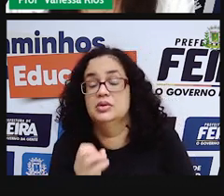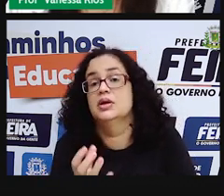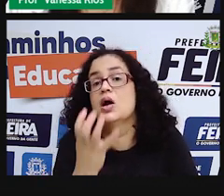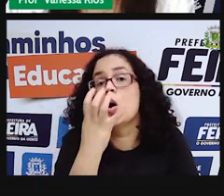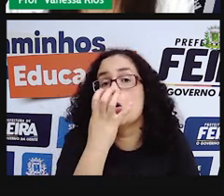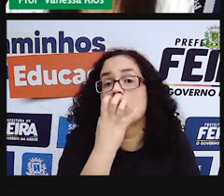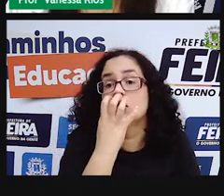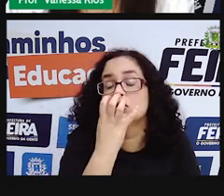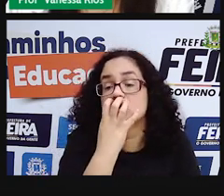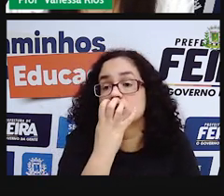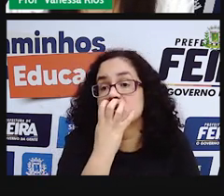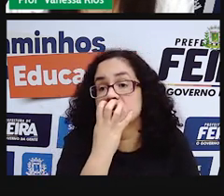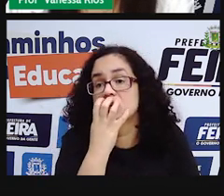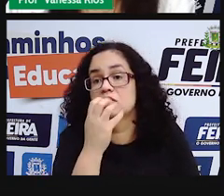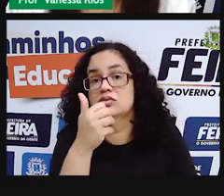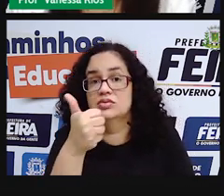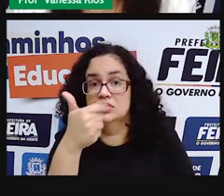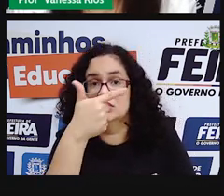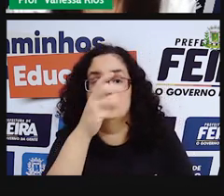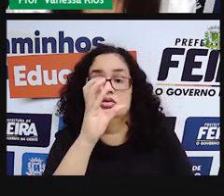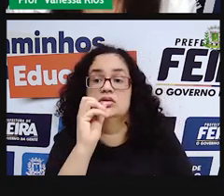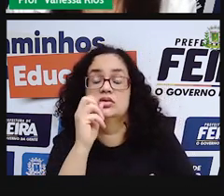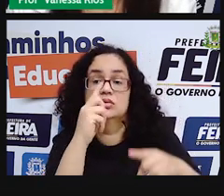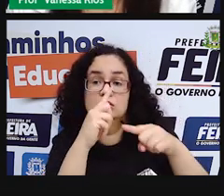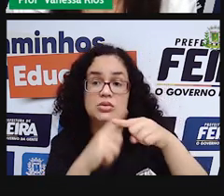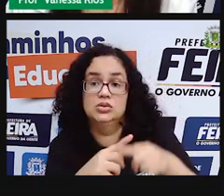a gente vai multiplicar, ó, cento e vinte por três.